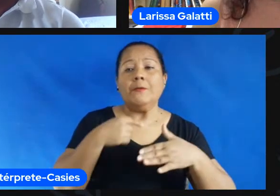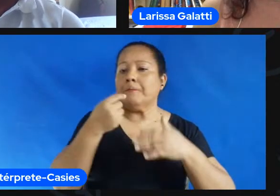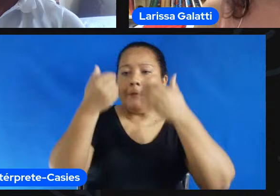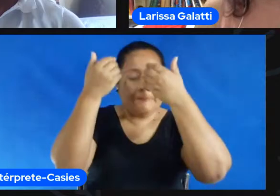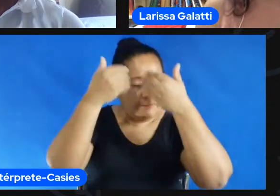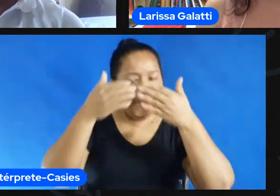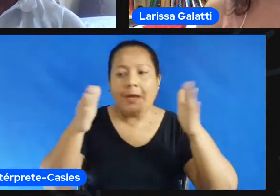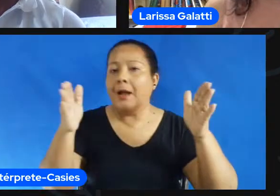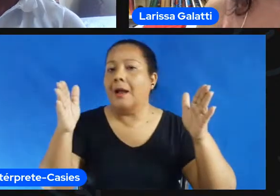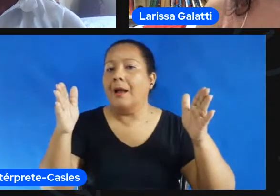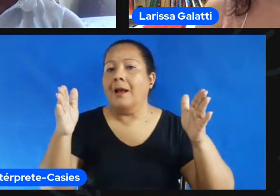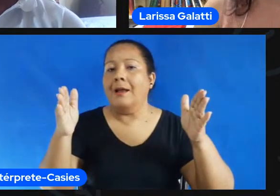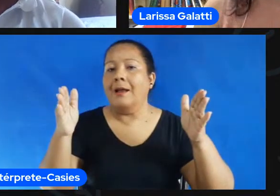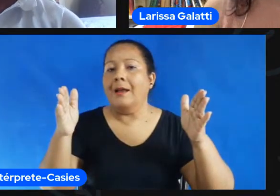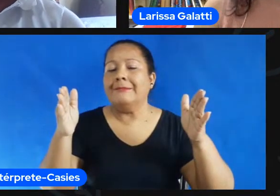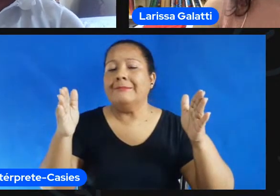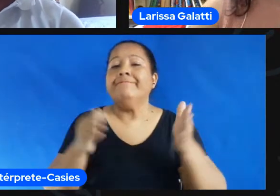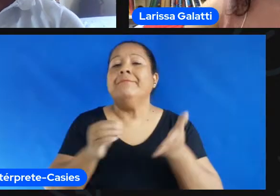com